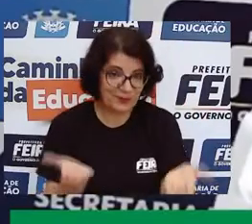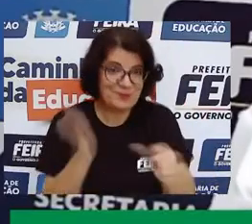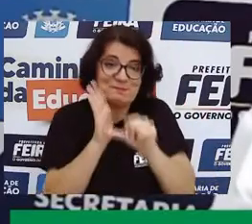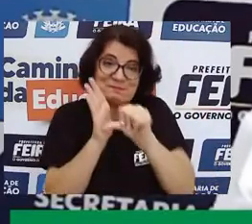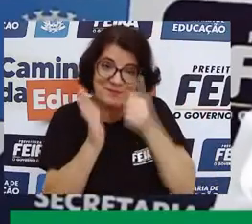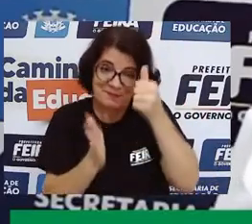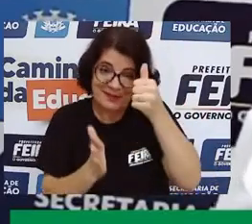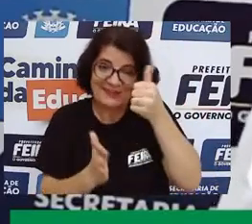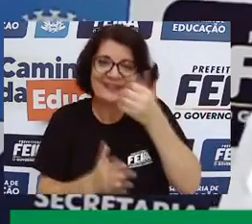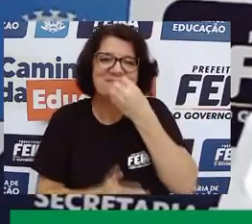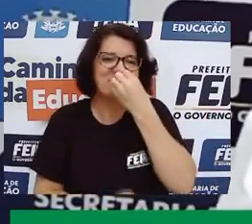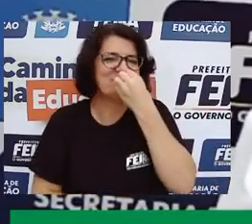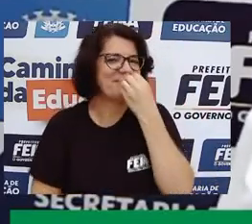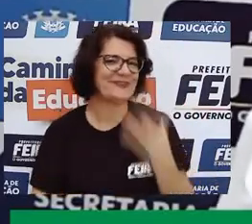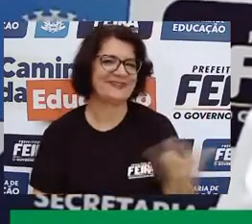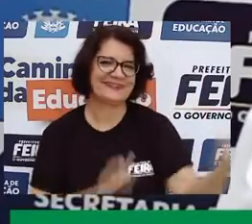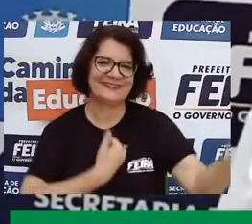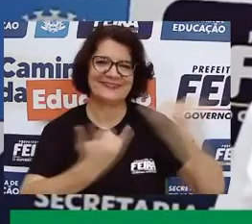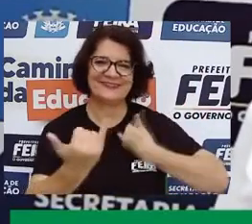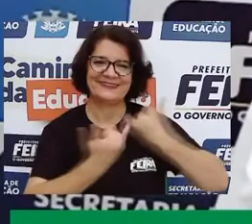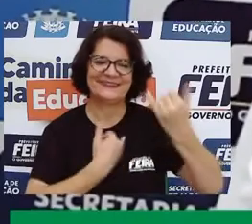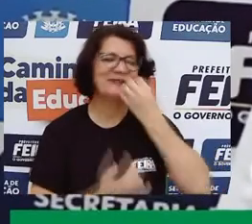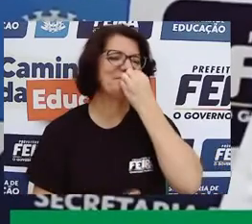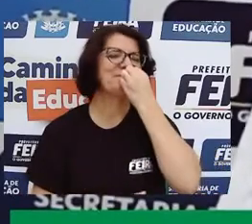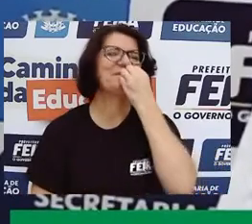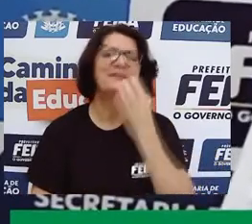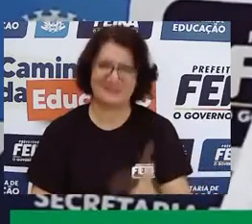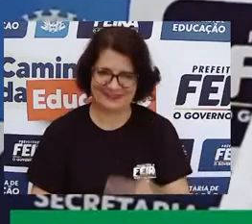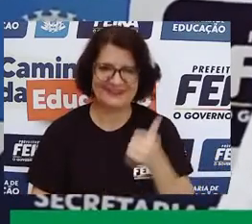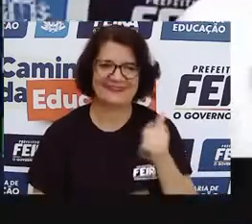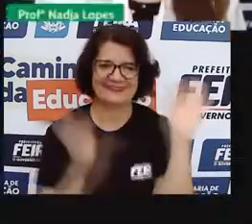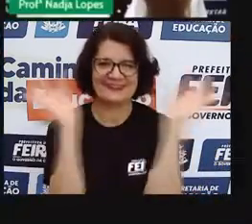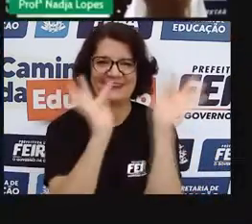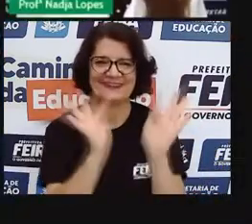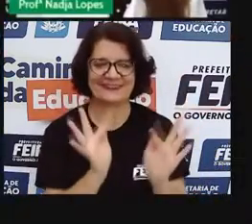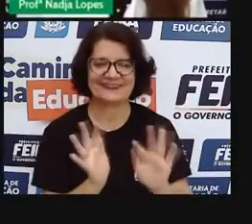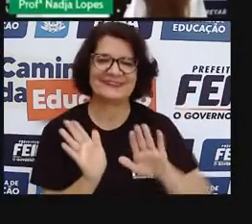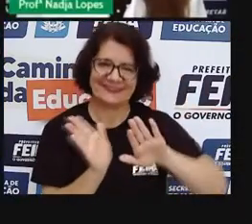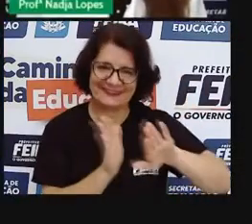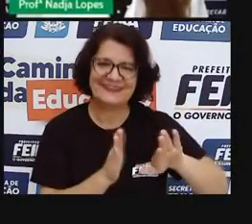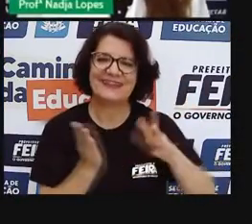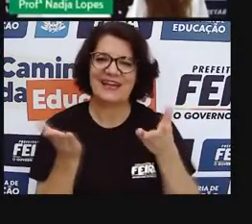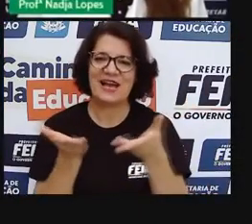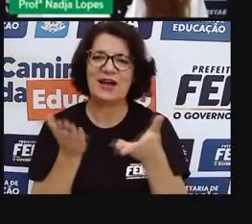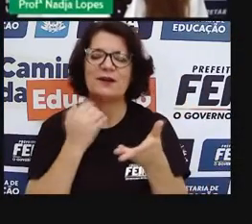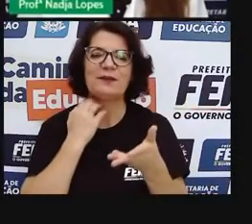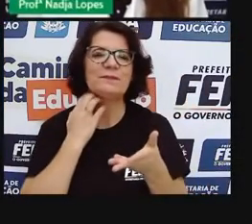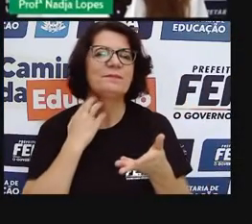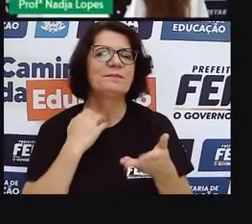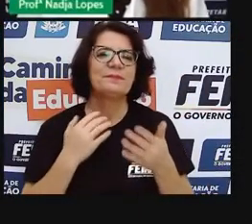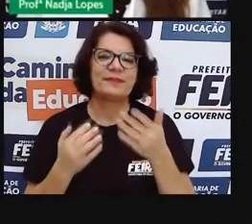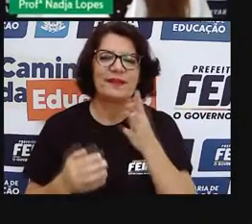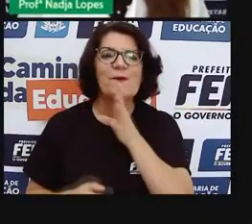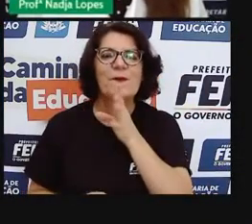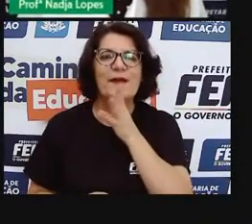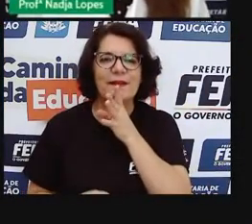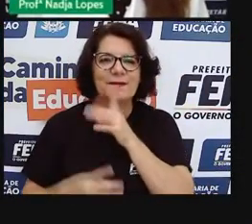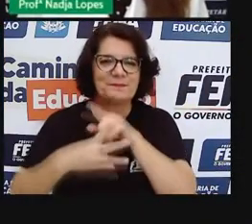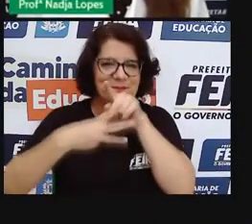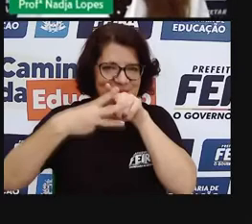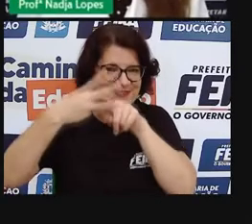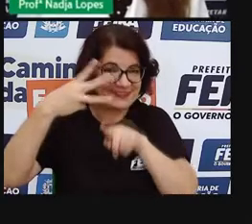chegam, a gente fica ainda mais feliz, né? Então, vamos lá? As multiplicadoras que você já conhece,